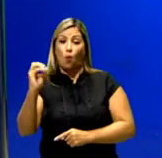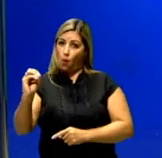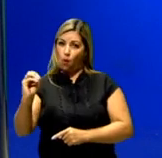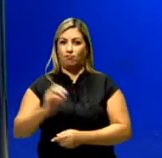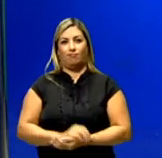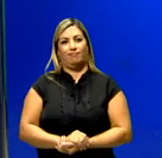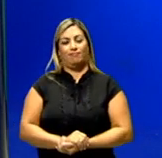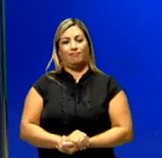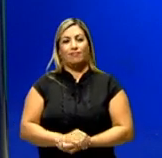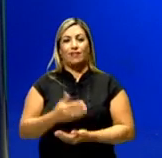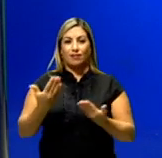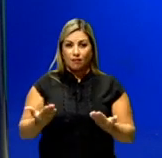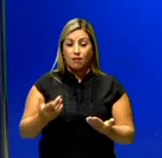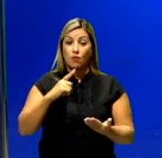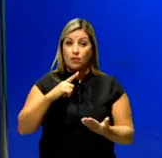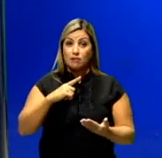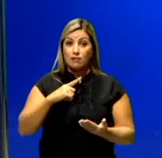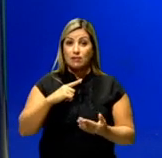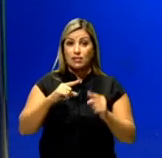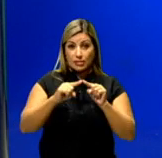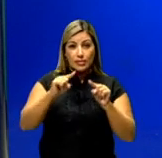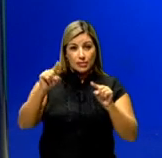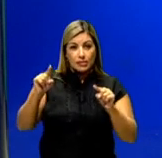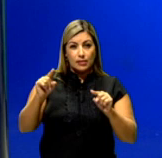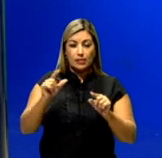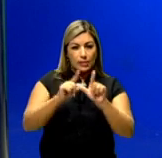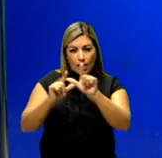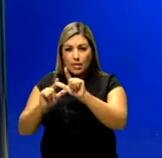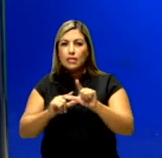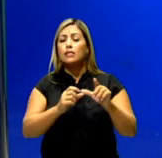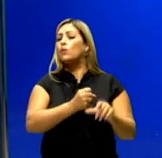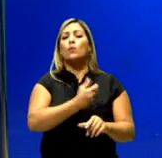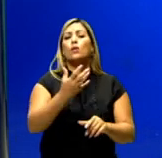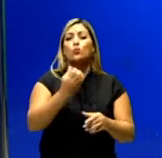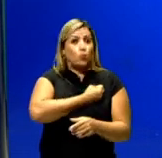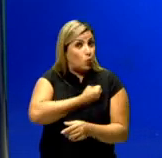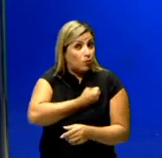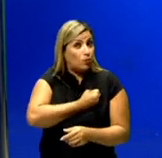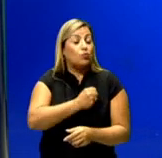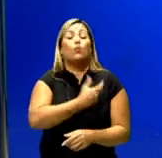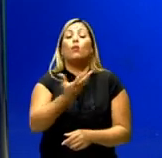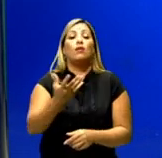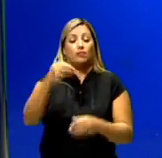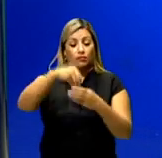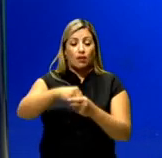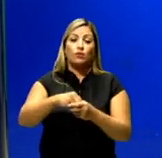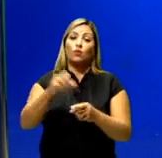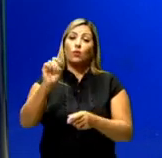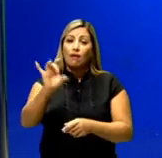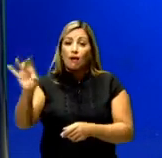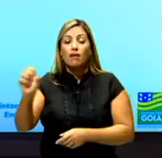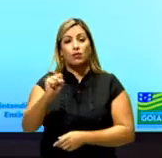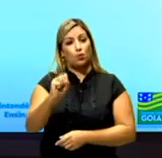oxigênio. Então esses índices indicam exatamente a quantidade de átomos em cada substância, presente em cada